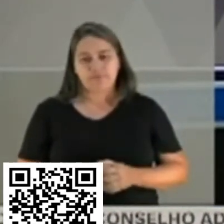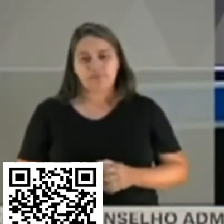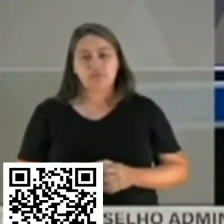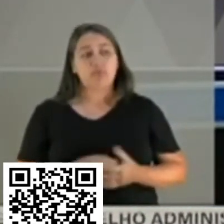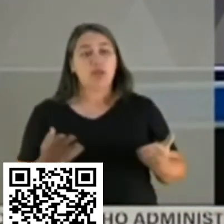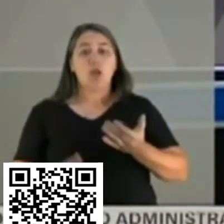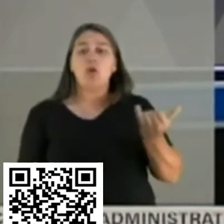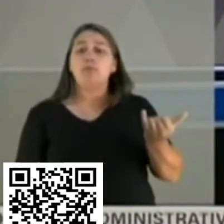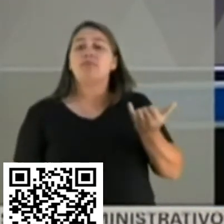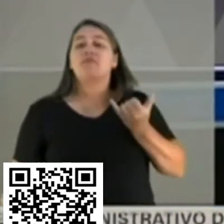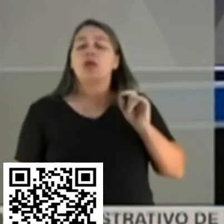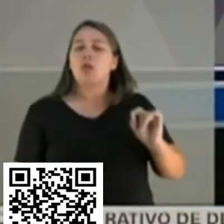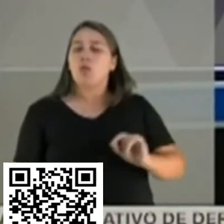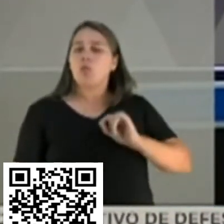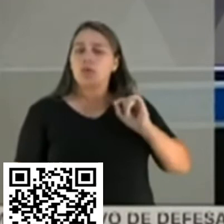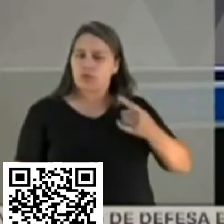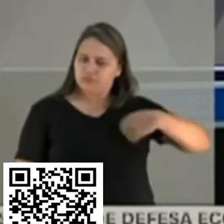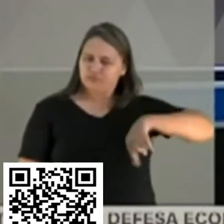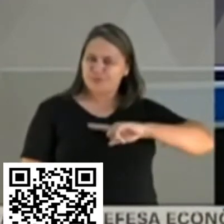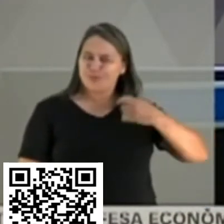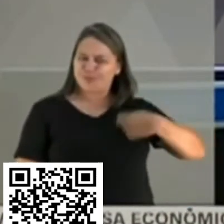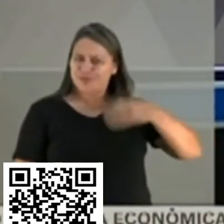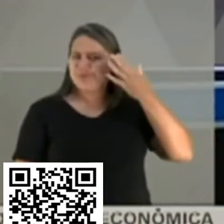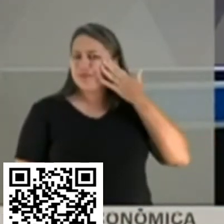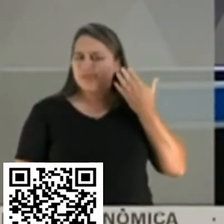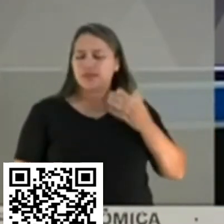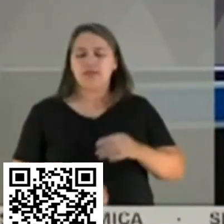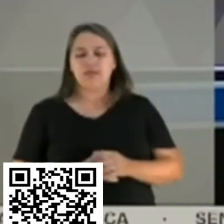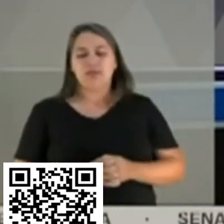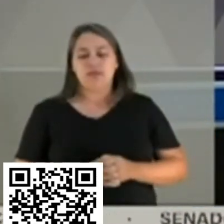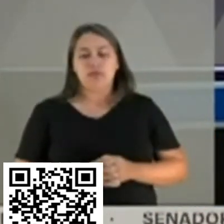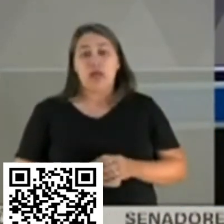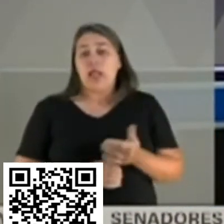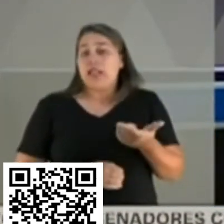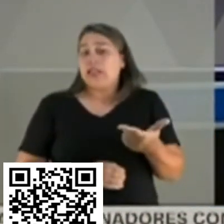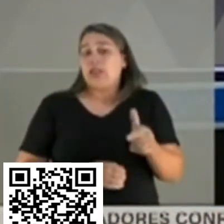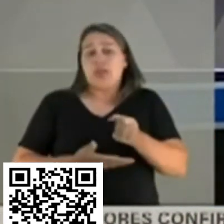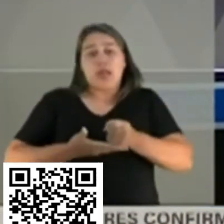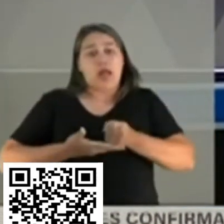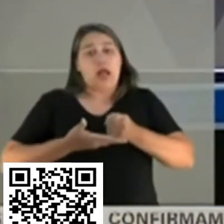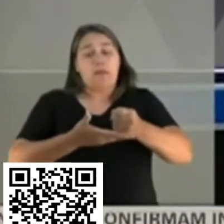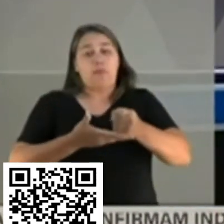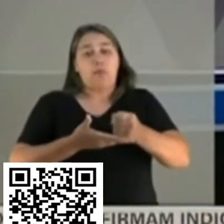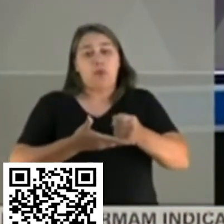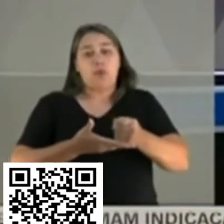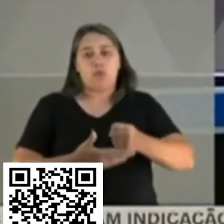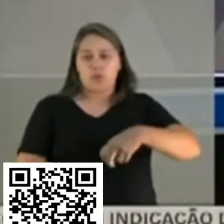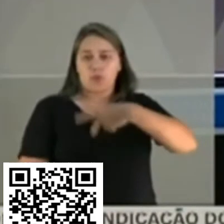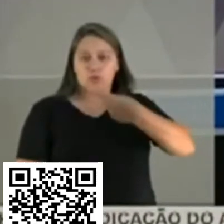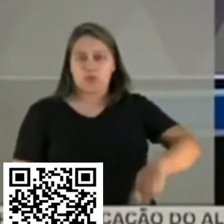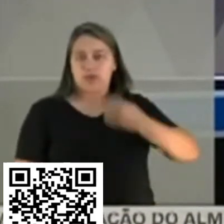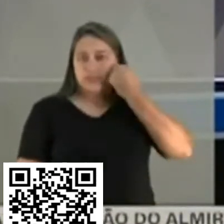nos diz respeito. Embora nós não tenhamos o apoio explícito nem do presidente do Senado,